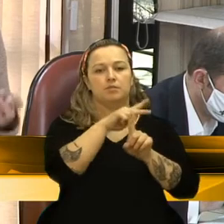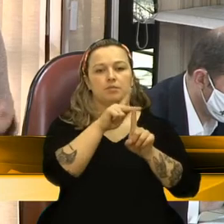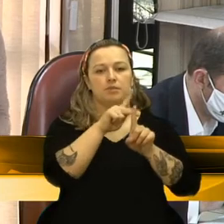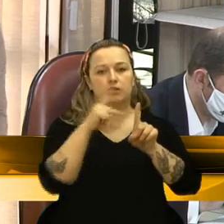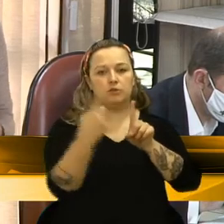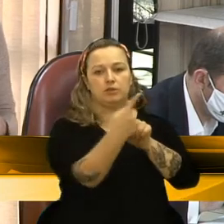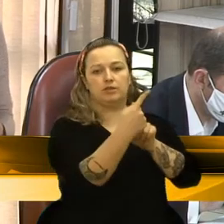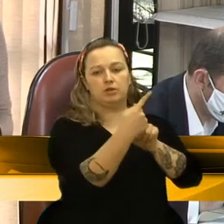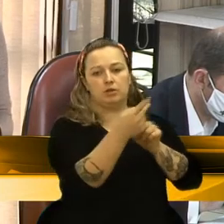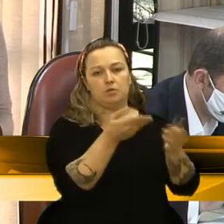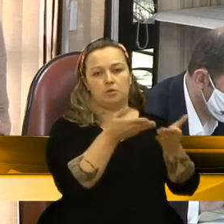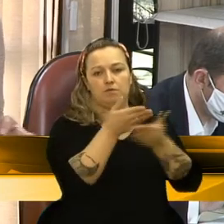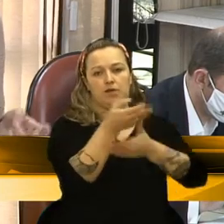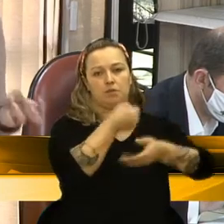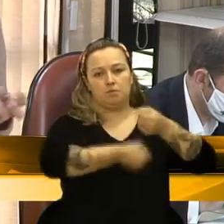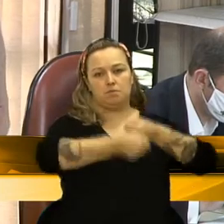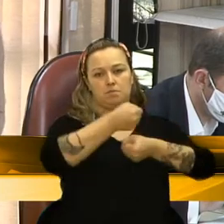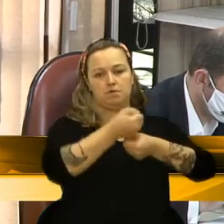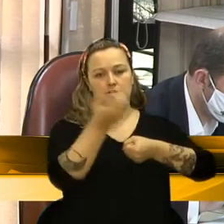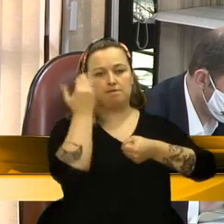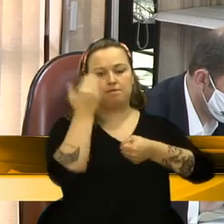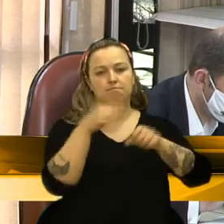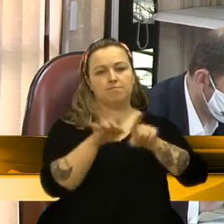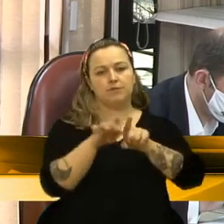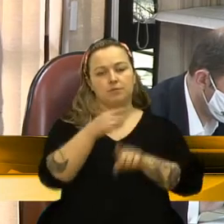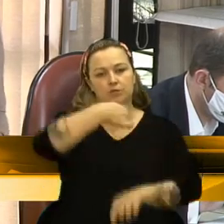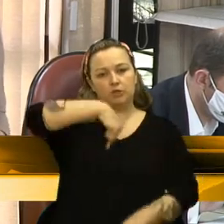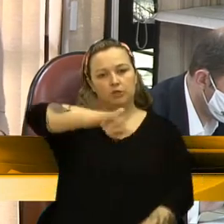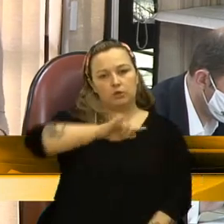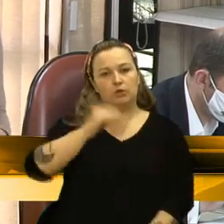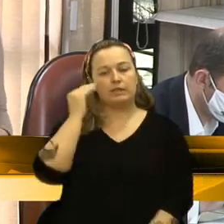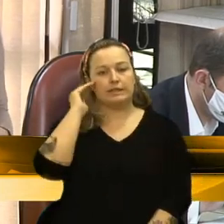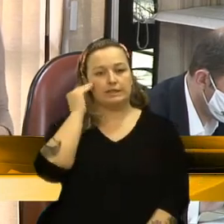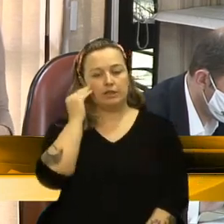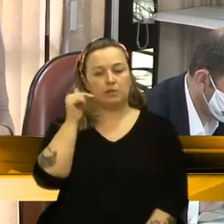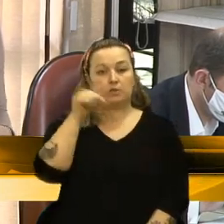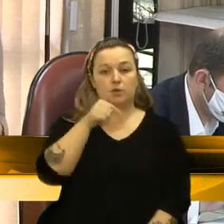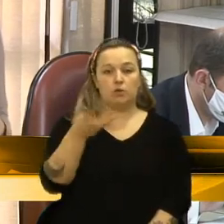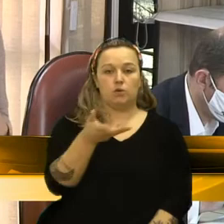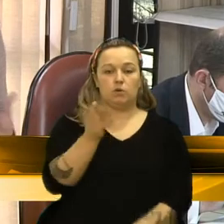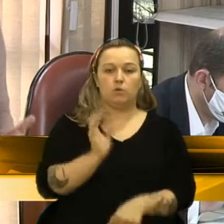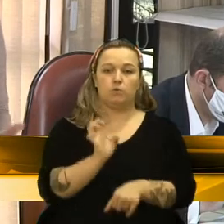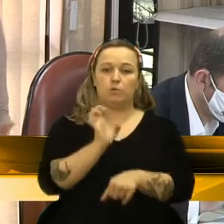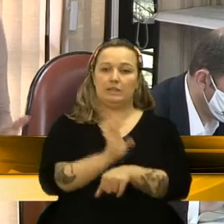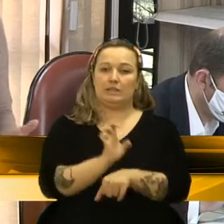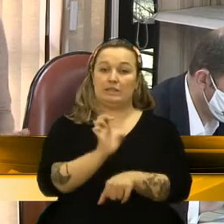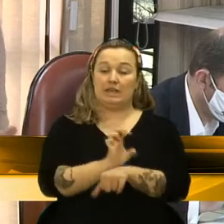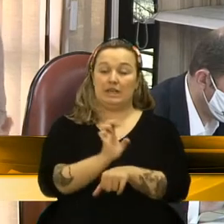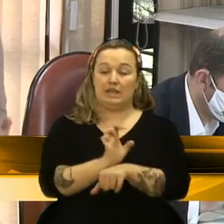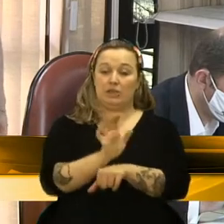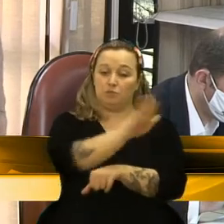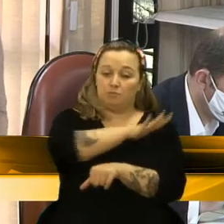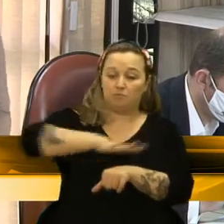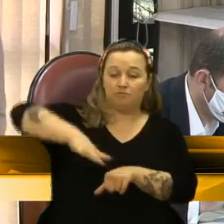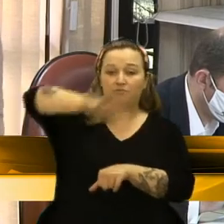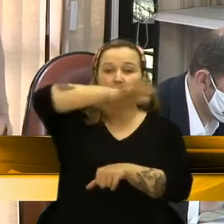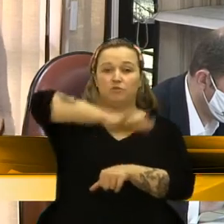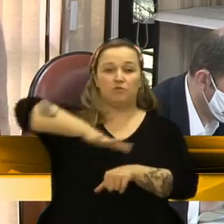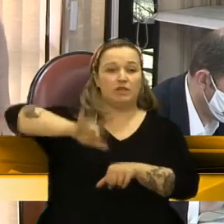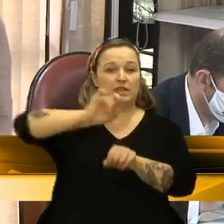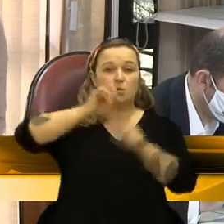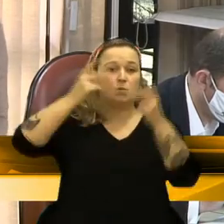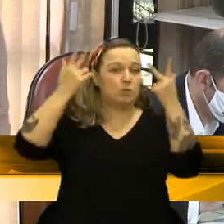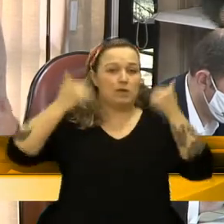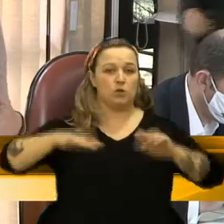No entanto, a gente entende também que vivemos um estado nada normal, especialmente o